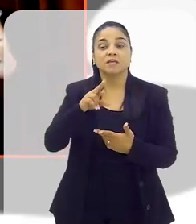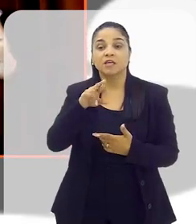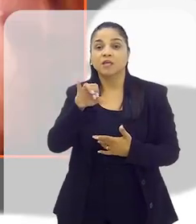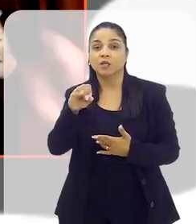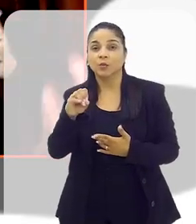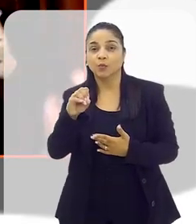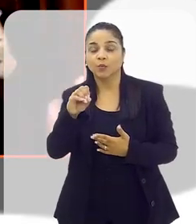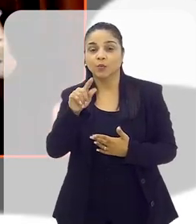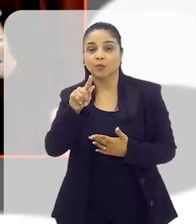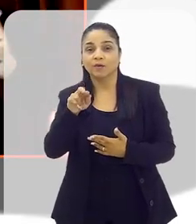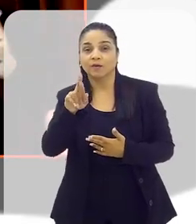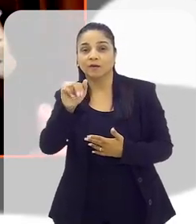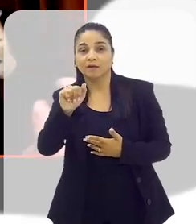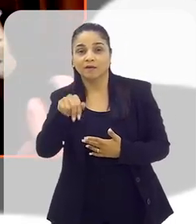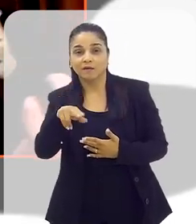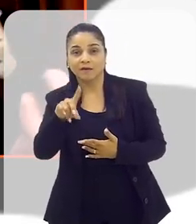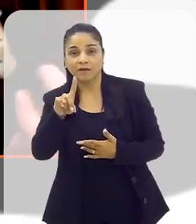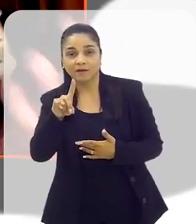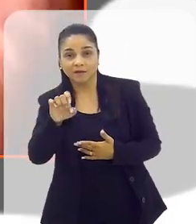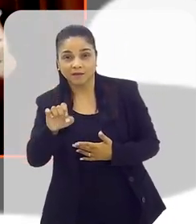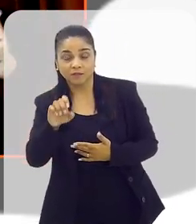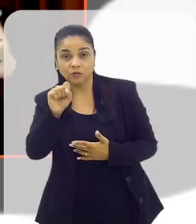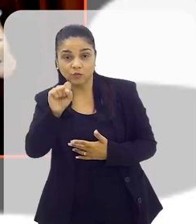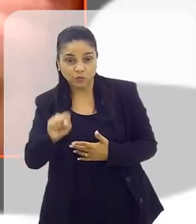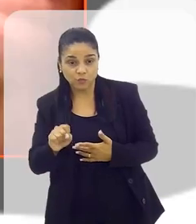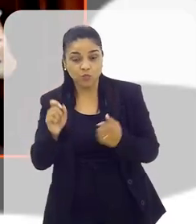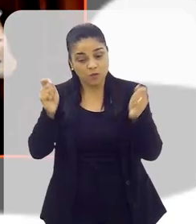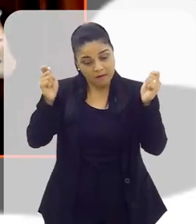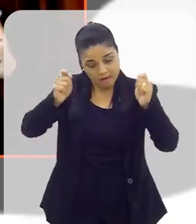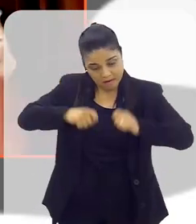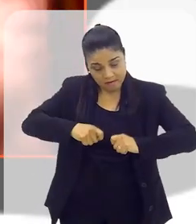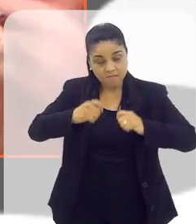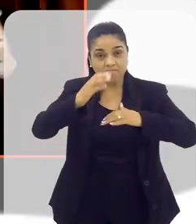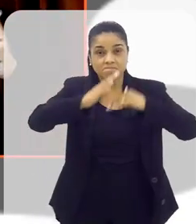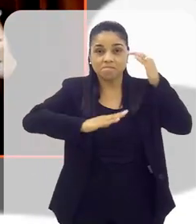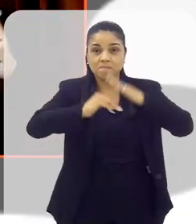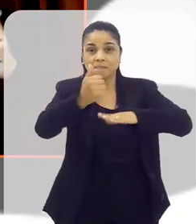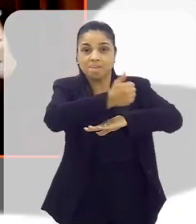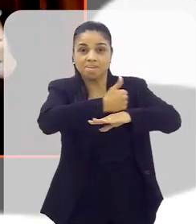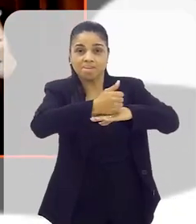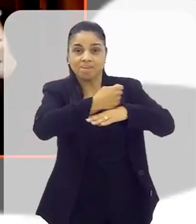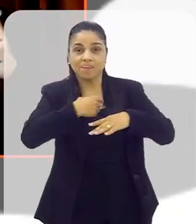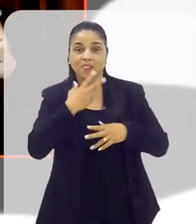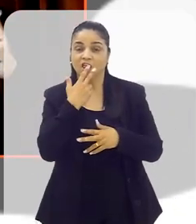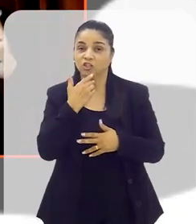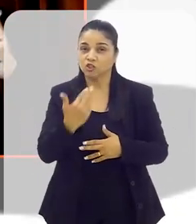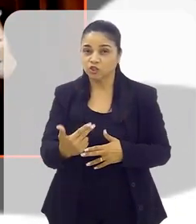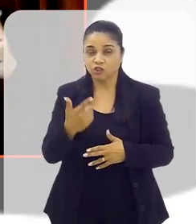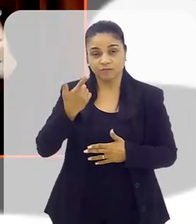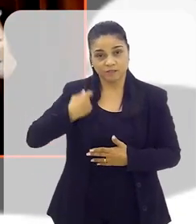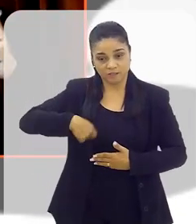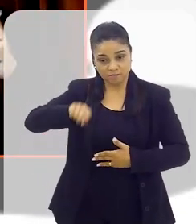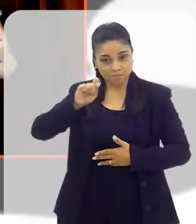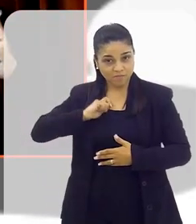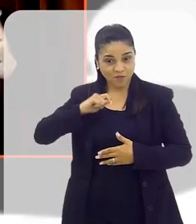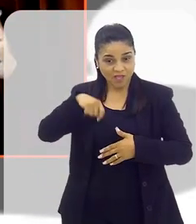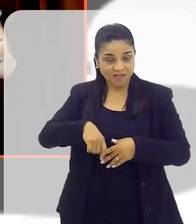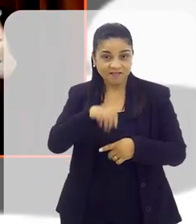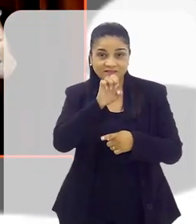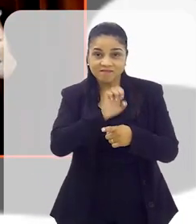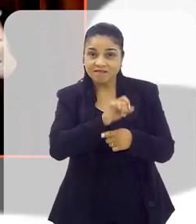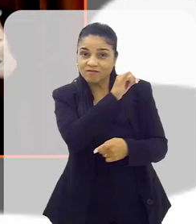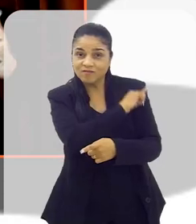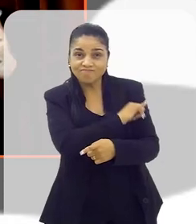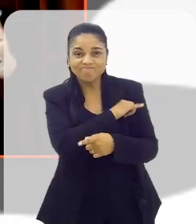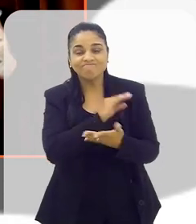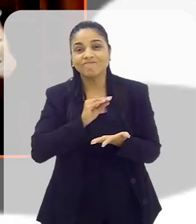entendeu a importância do mercado sul-americano. capacitou as pessoas em idioma espanhol, que é uma coisa, por exemplo, que no estado do Rio